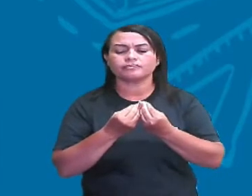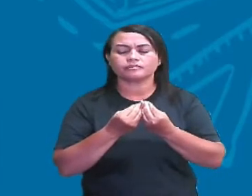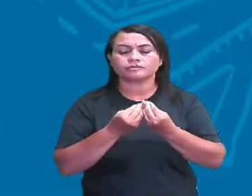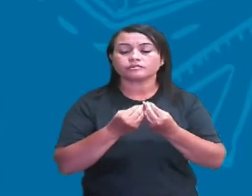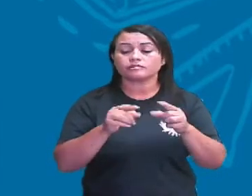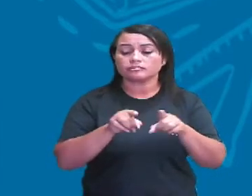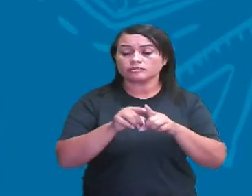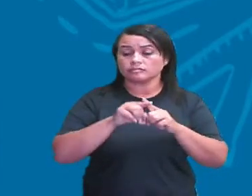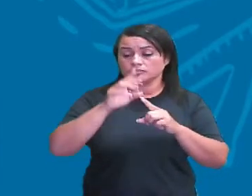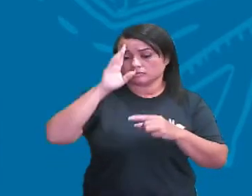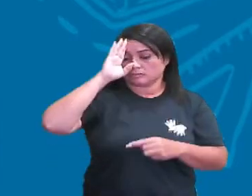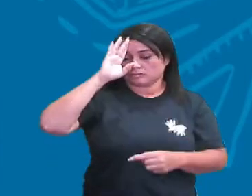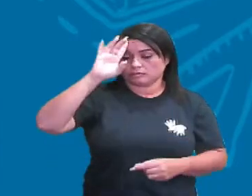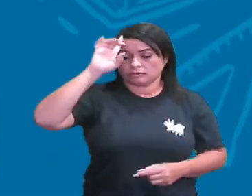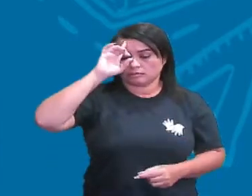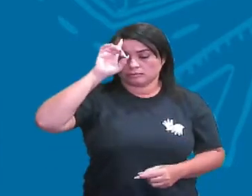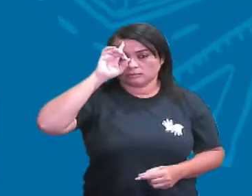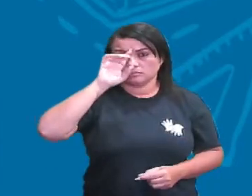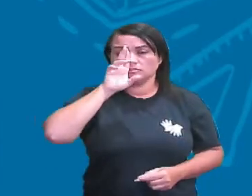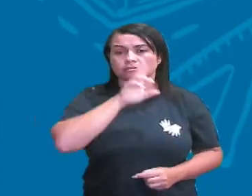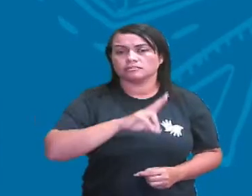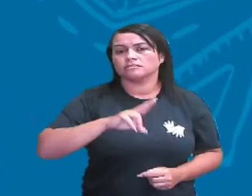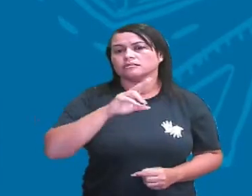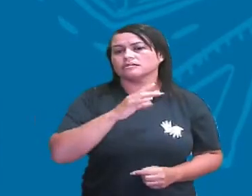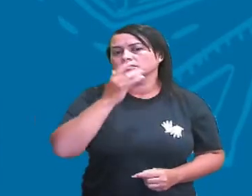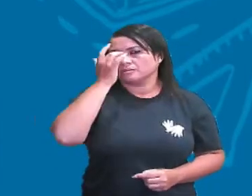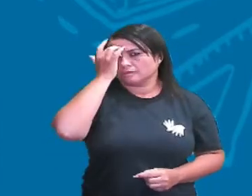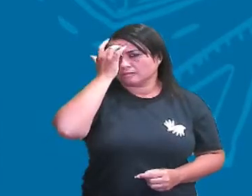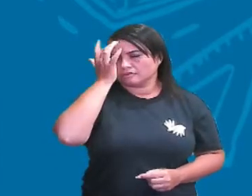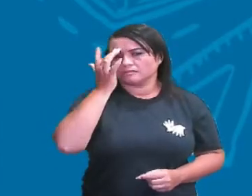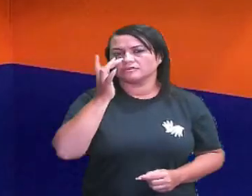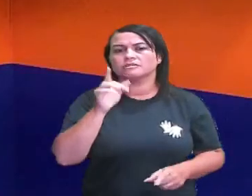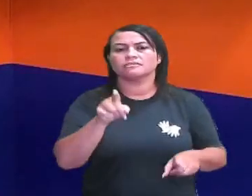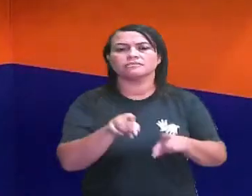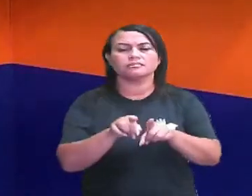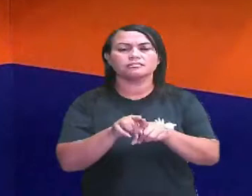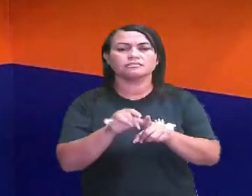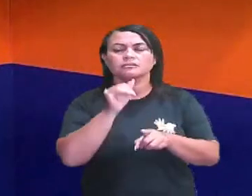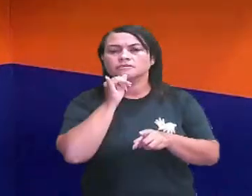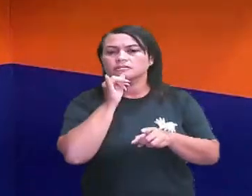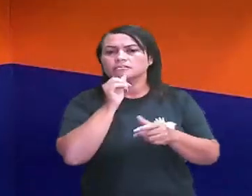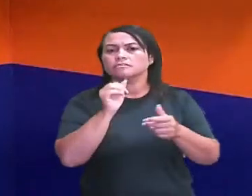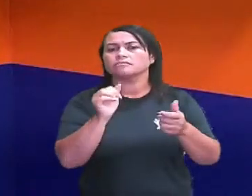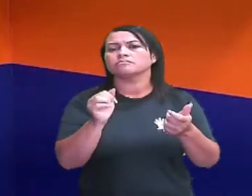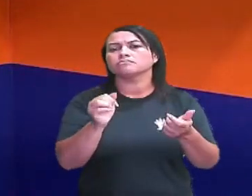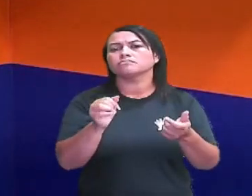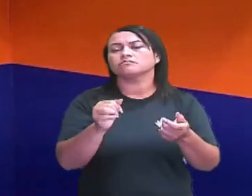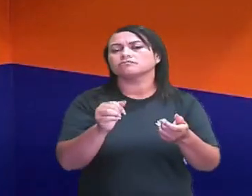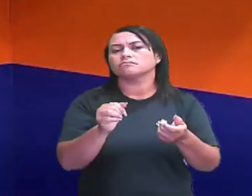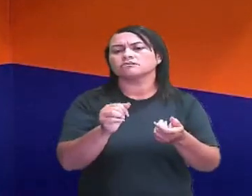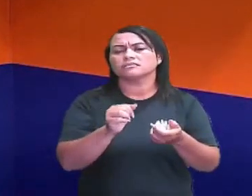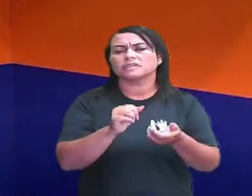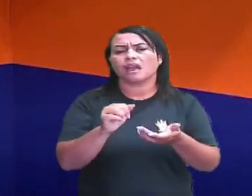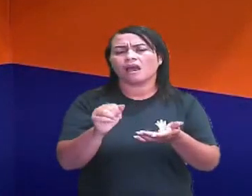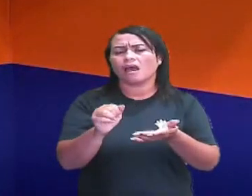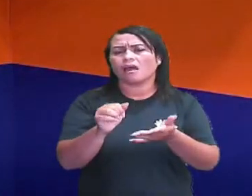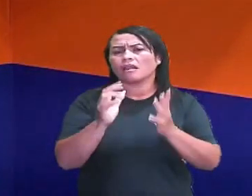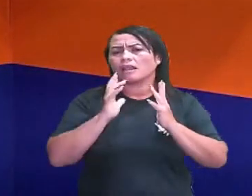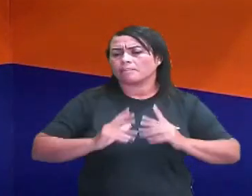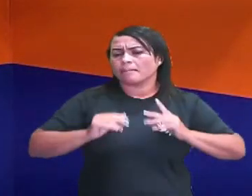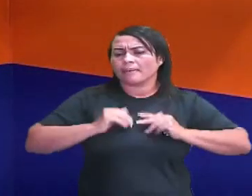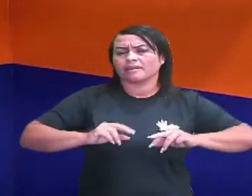principalmente no nosso dia a dia. Por isso ela é utilizada tão fácil como na lavagem. Na lavagem de diversos ambientes.